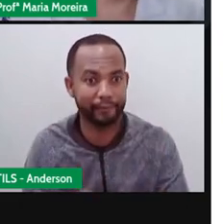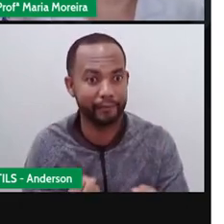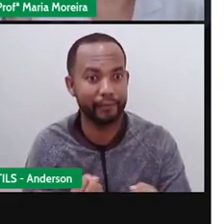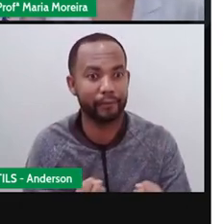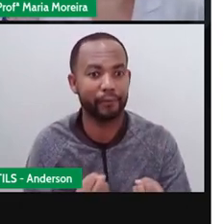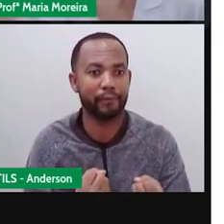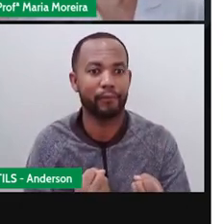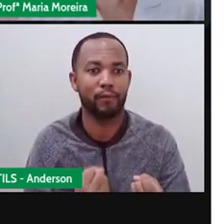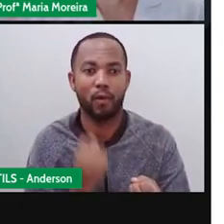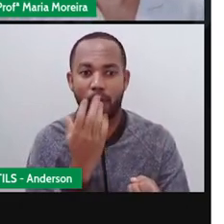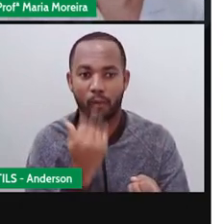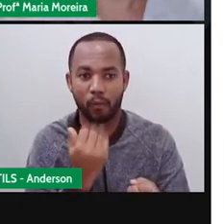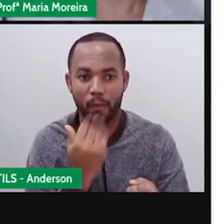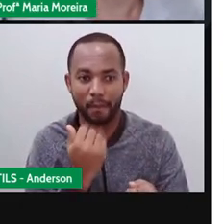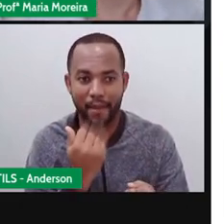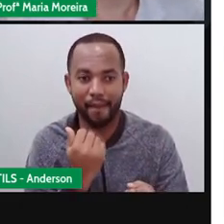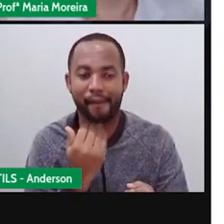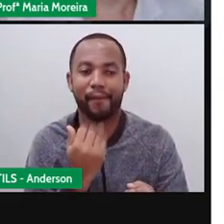gulosa, tipo,